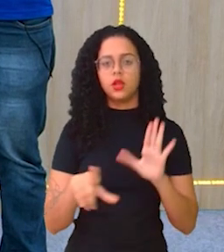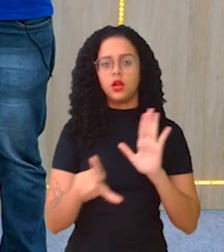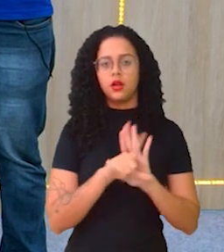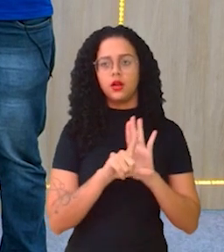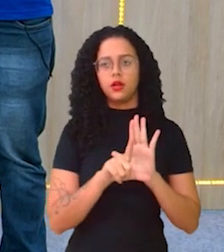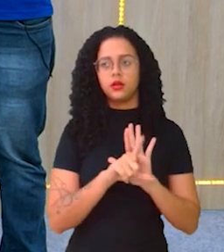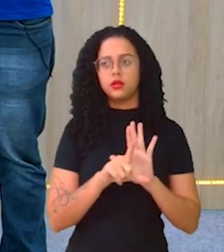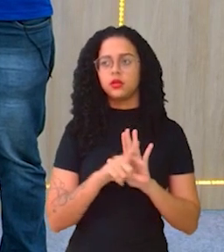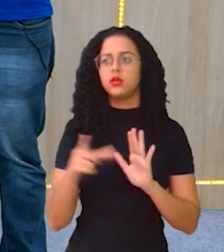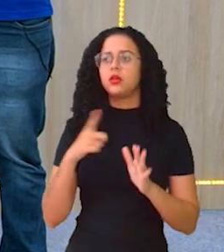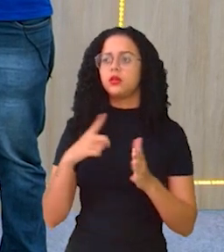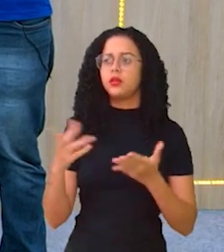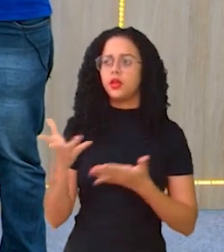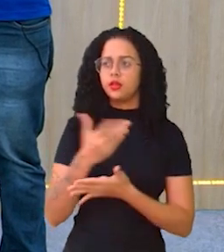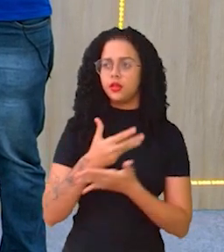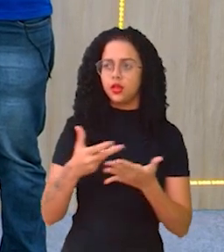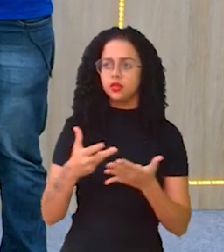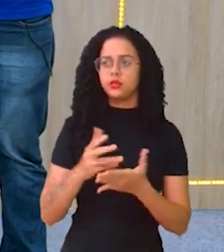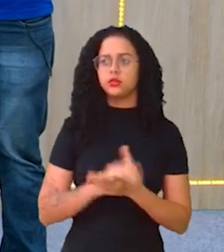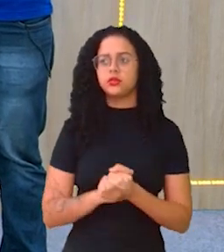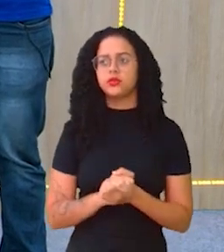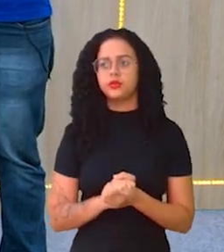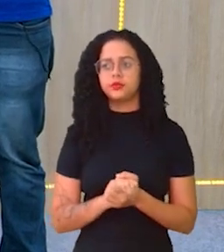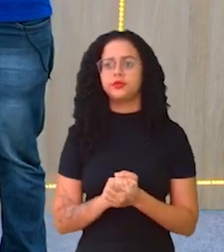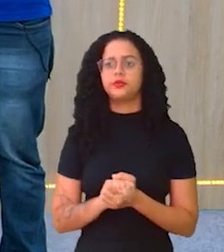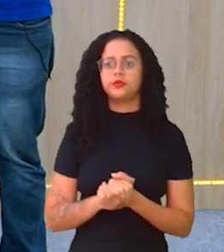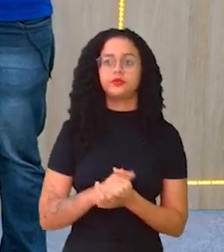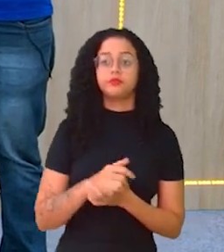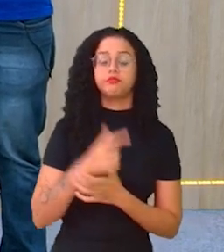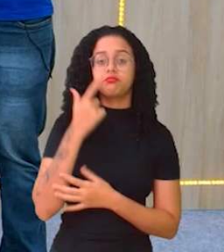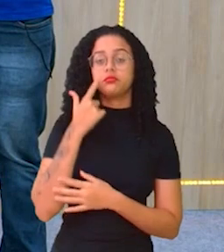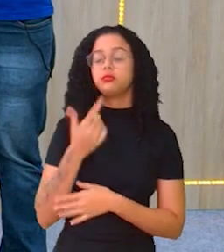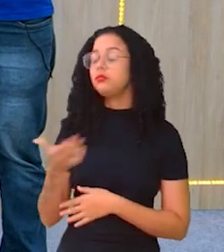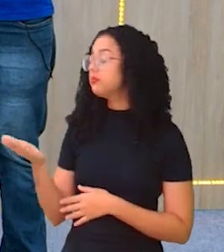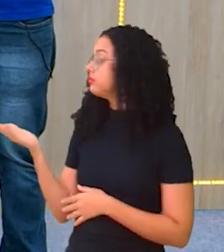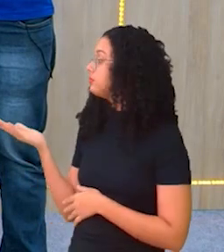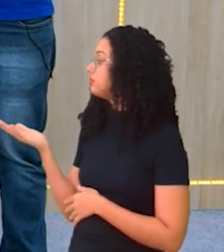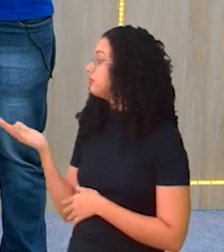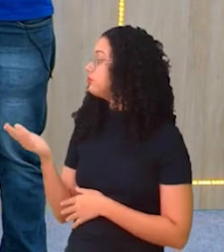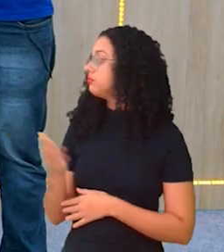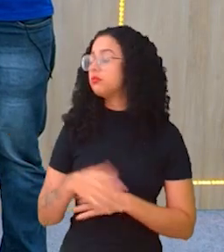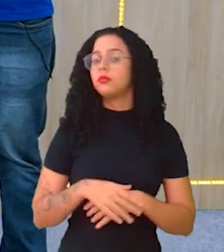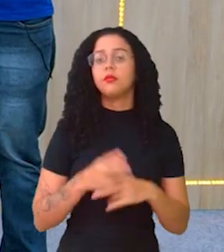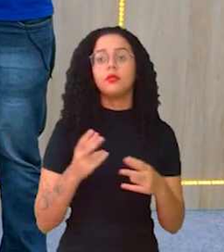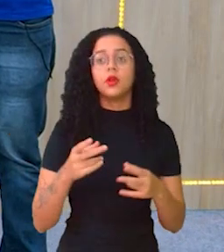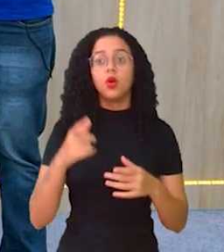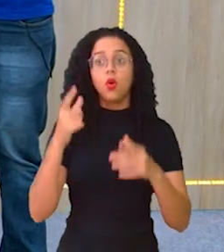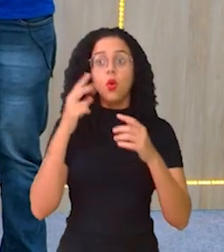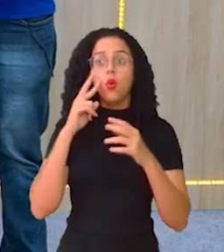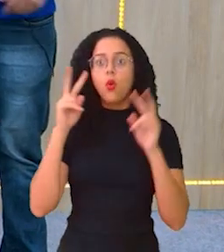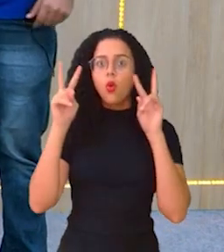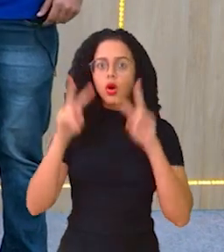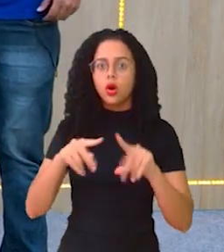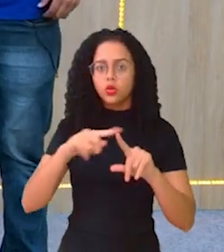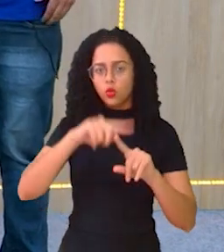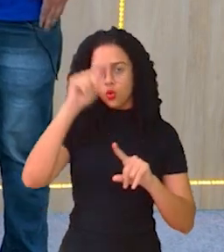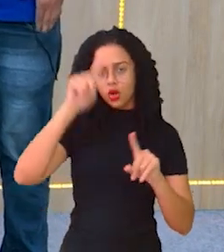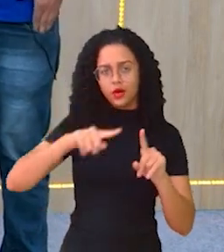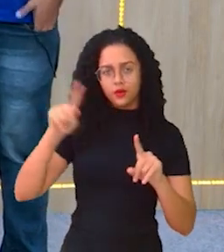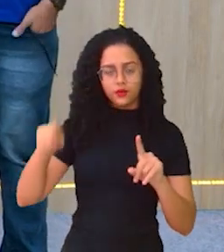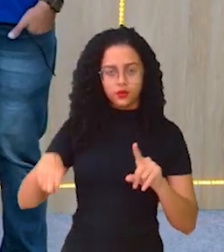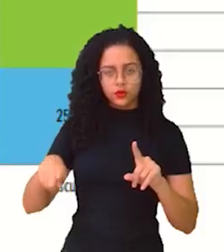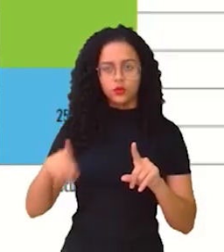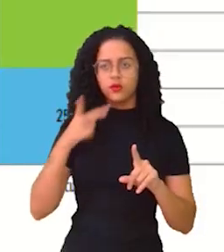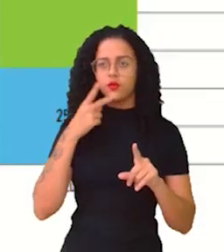E daí que tem dados como o seguinte, do que a gente levantou. Exatamente, como esse aqui. Vejam, gente, dêem uma olhada aí nesse gráfico. Ele